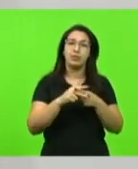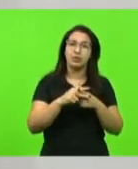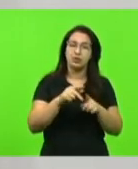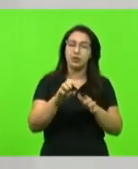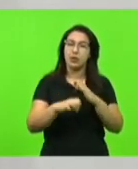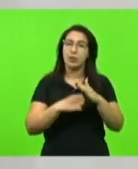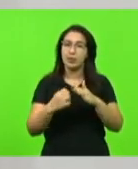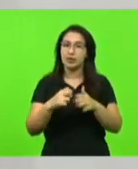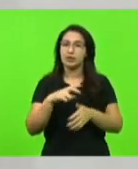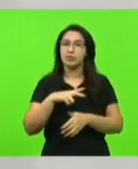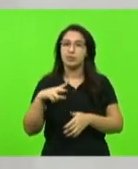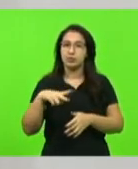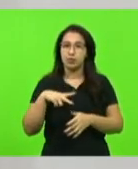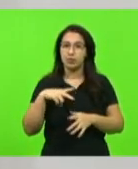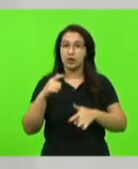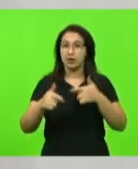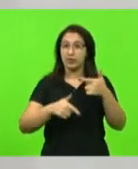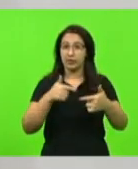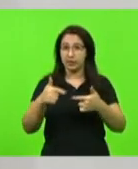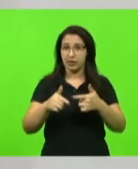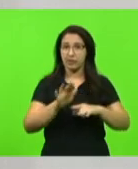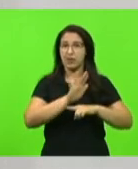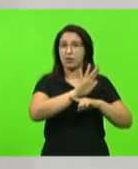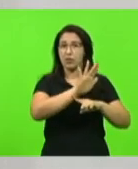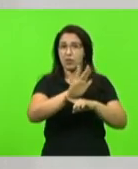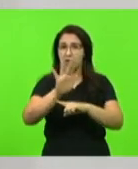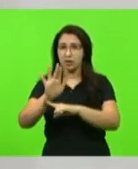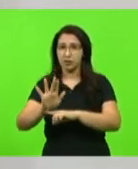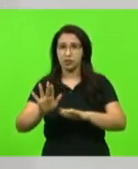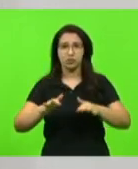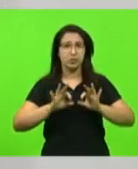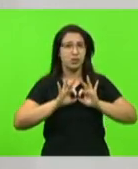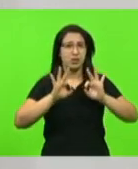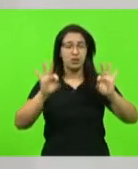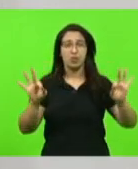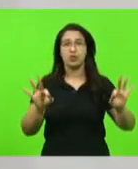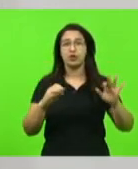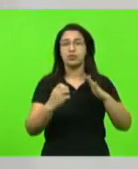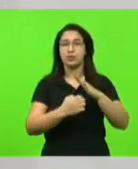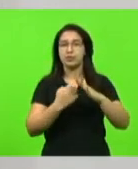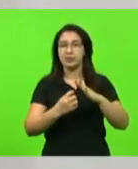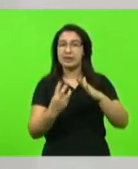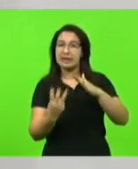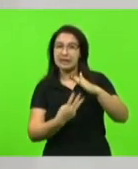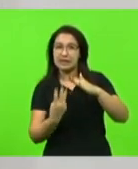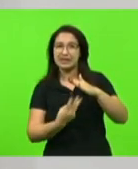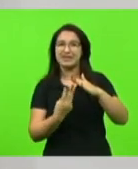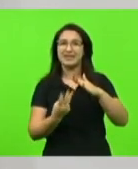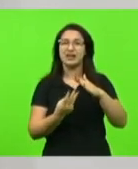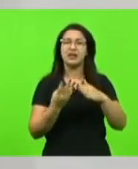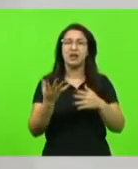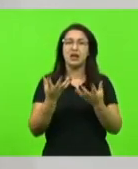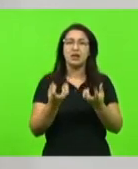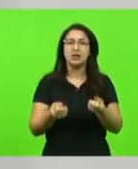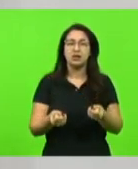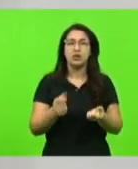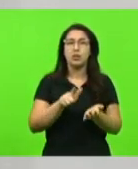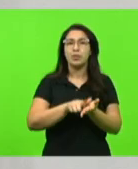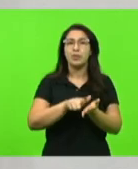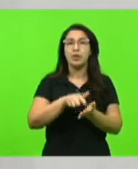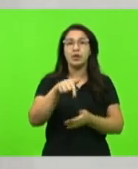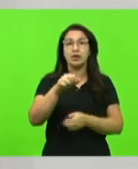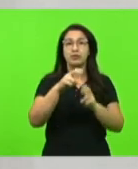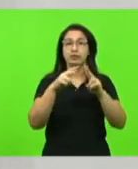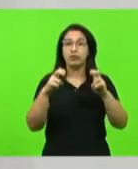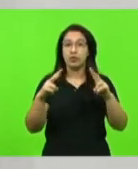que presta um serviço de excelência, até porque a empresa terceirizada que acabou assumindo esse papel no município de Florianópolis. Aí